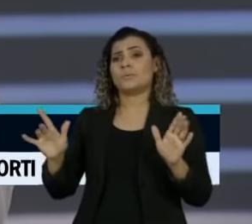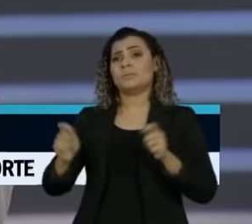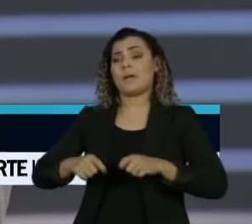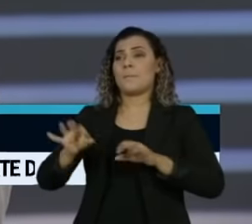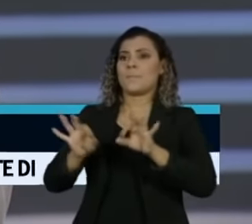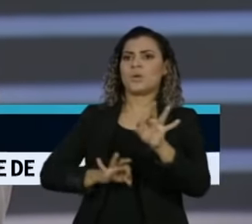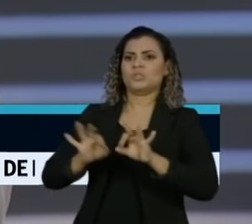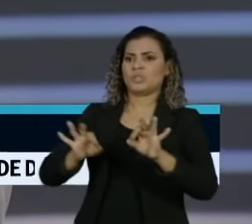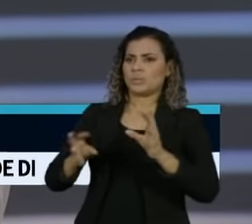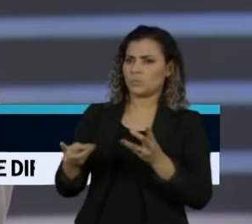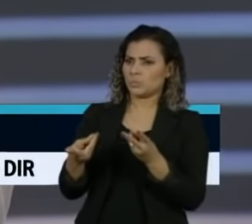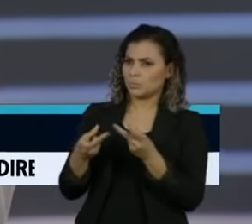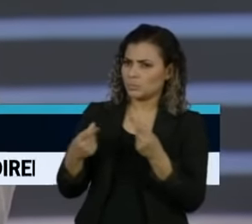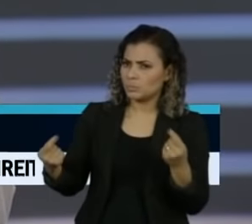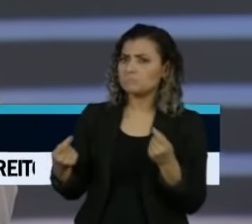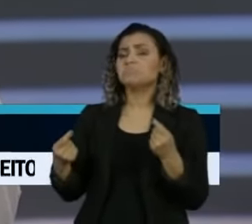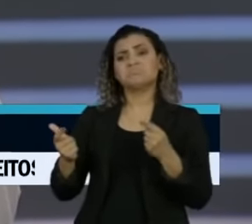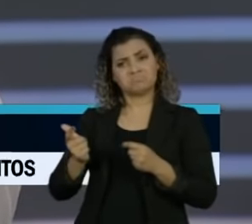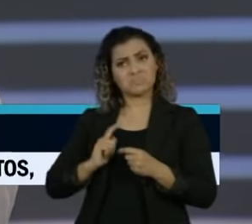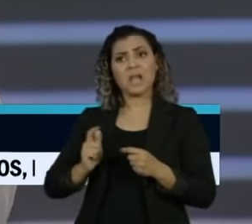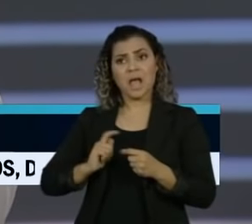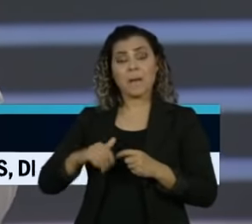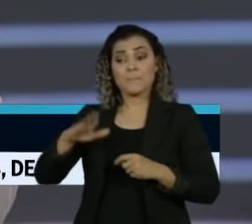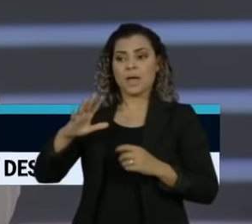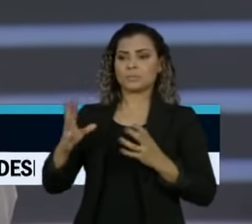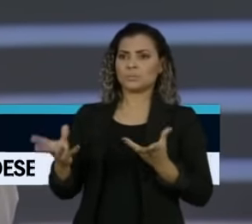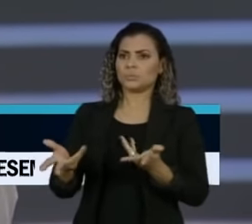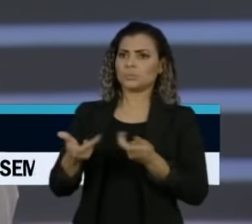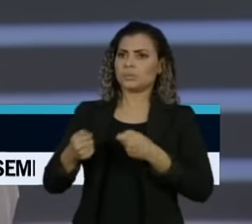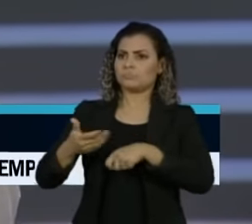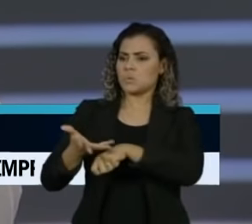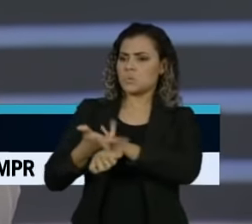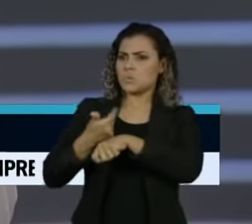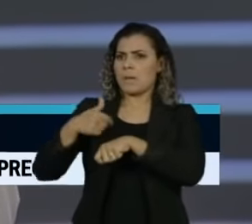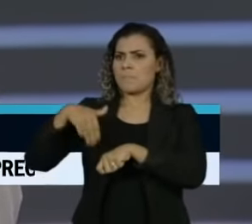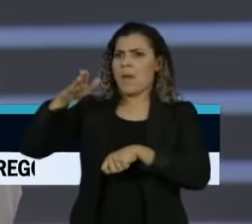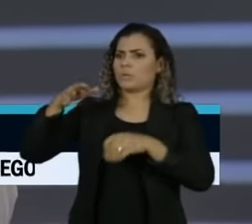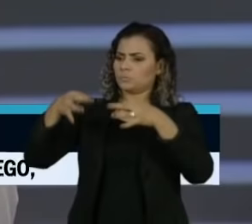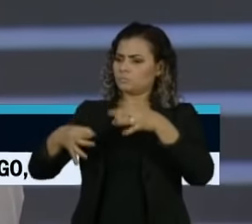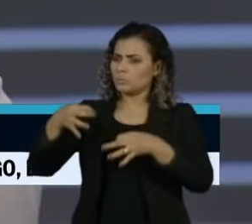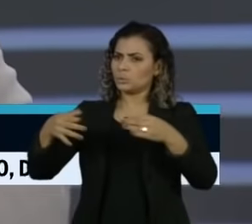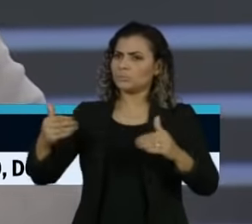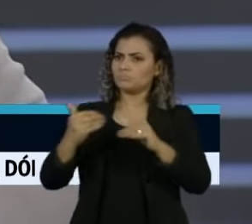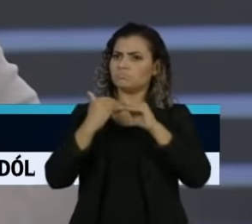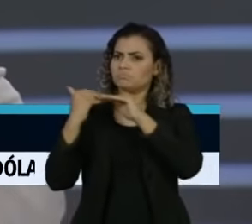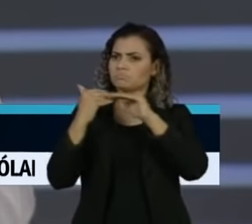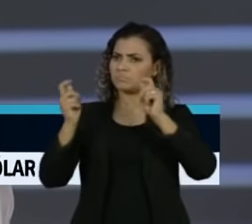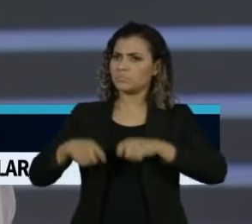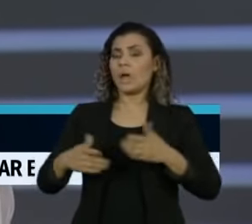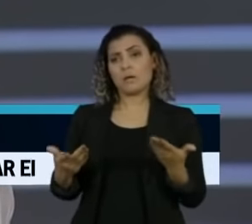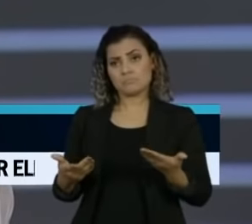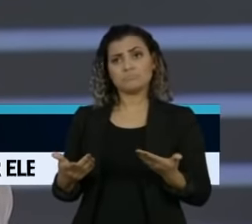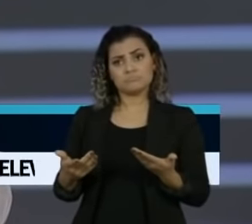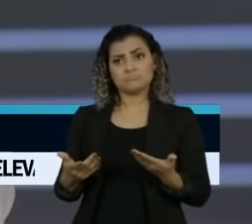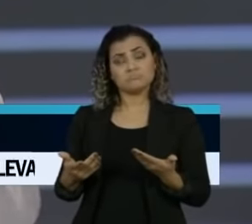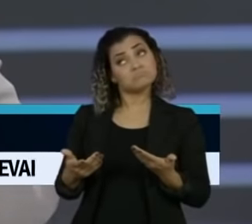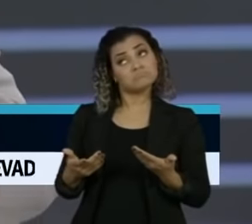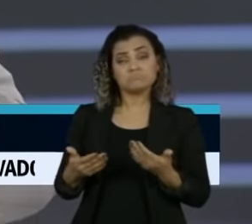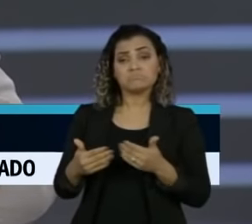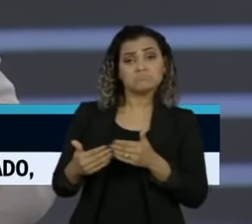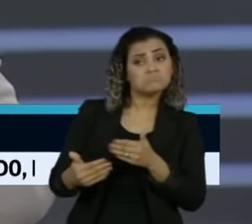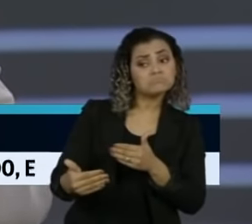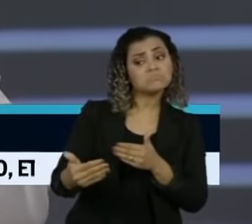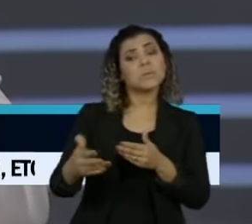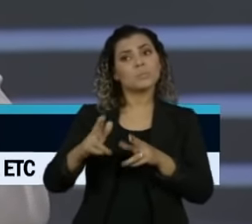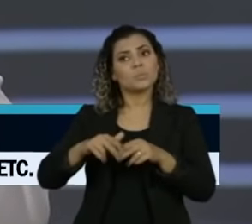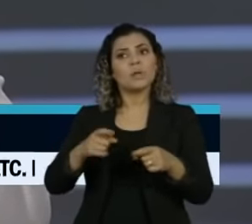programa dessa renda de uma forma mais profunda, de uma forma mais justa, equilibrada e de uma forma mais permanente. O que